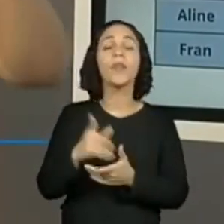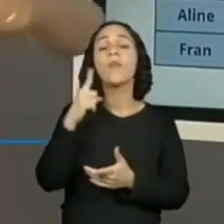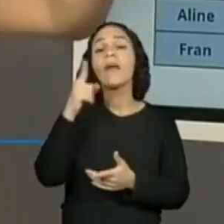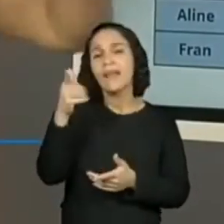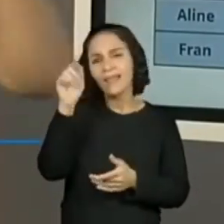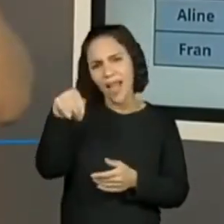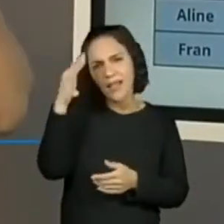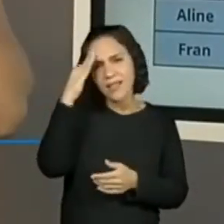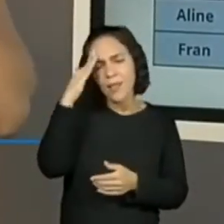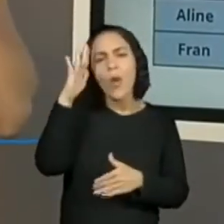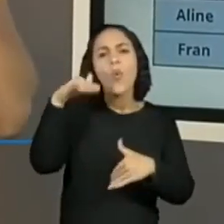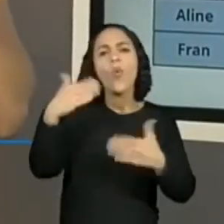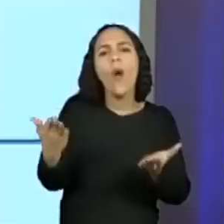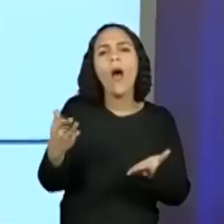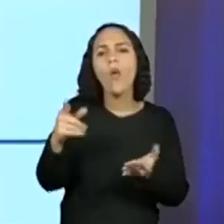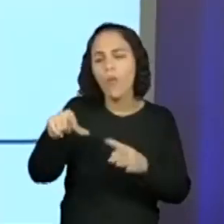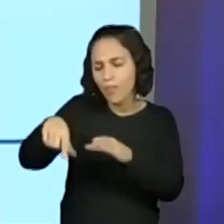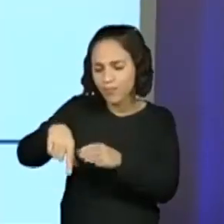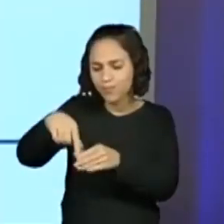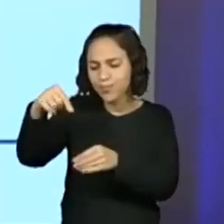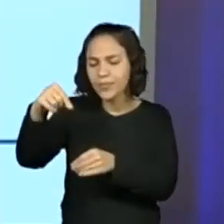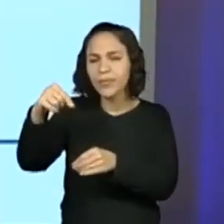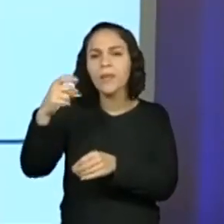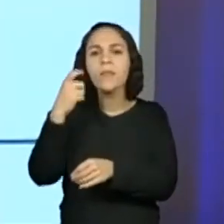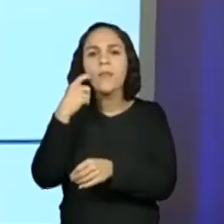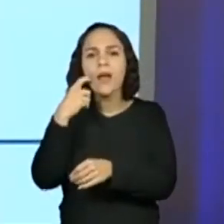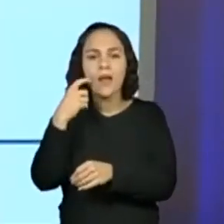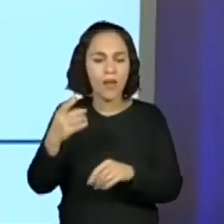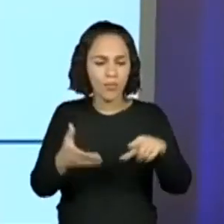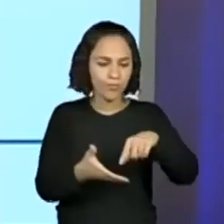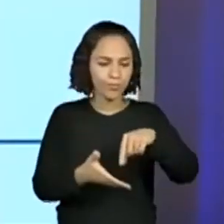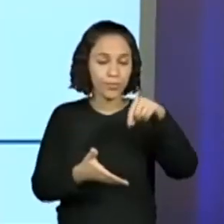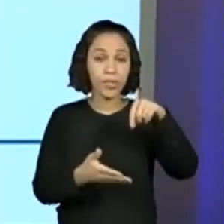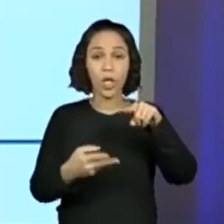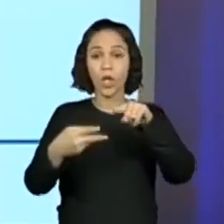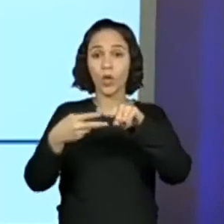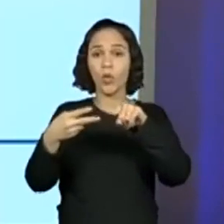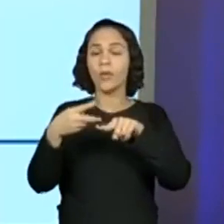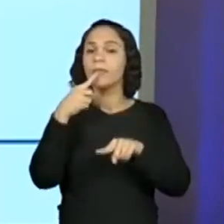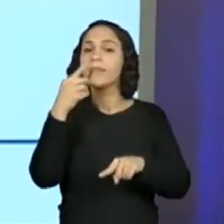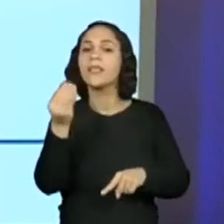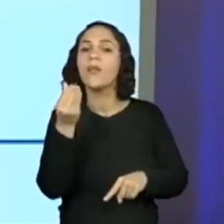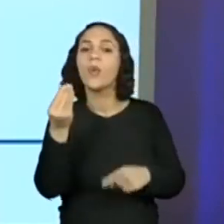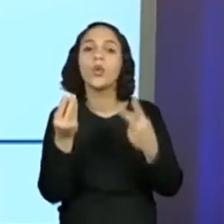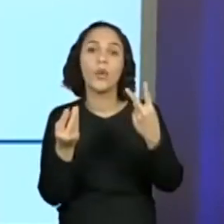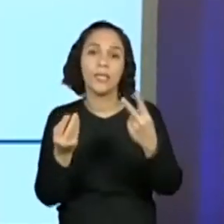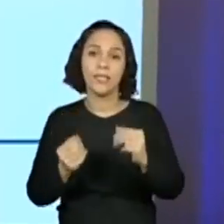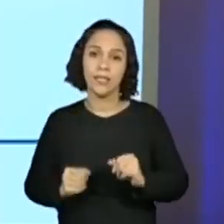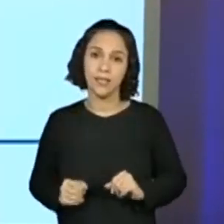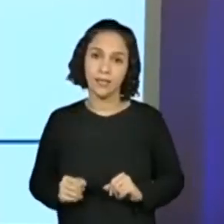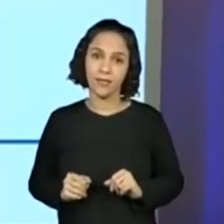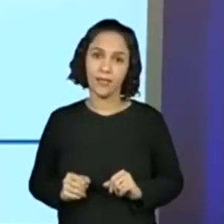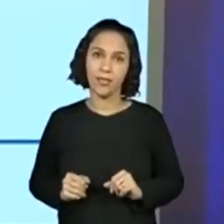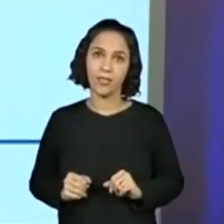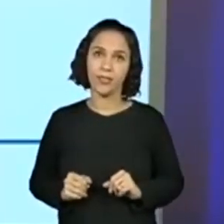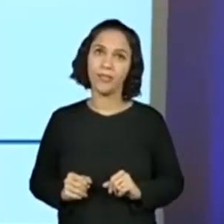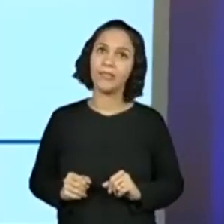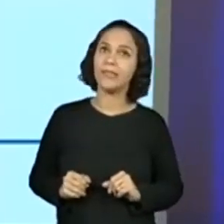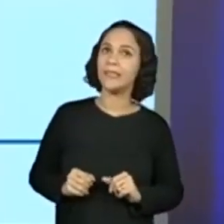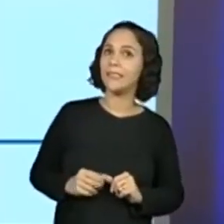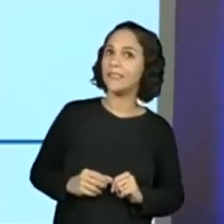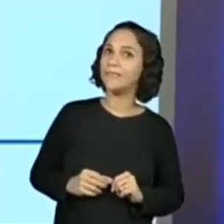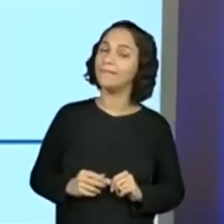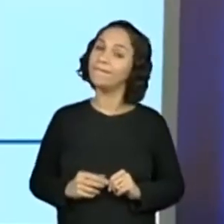sair a cada rodada? O você acha, Prô? São dois sabores? São dois sabores. E aí, o você acha? Ixi,